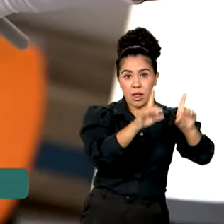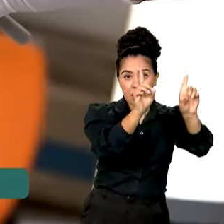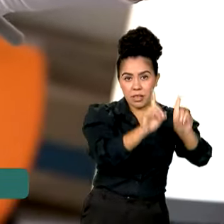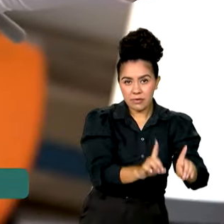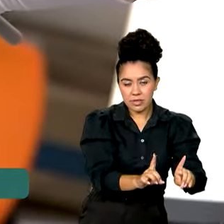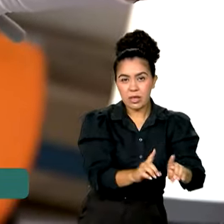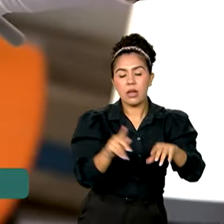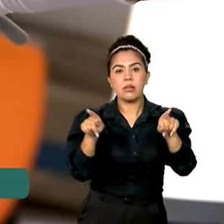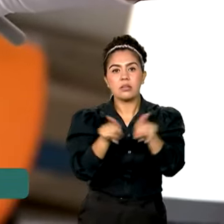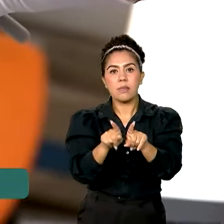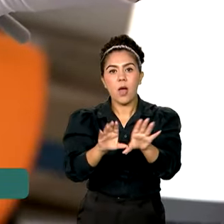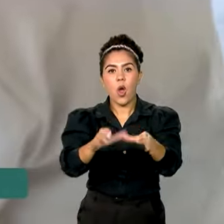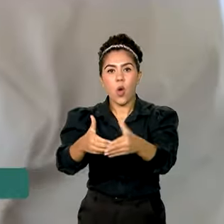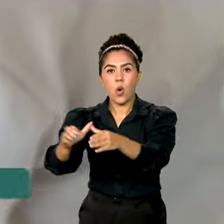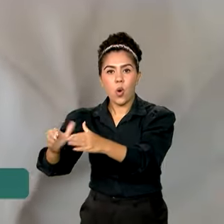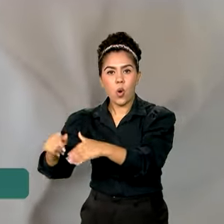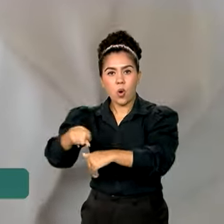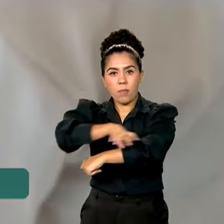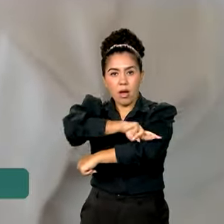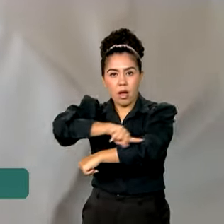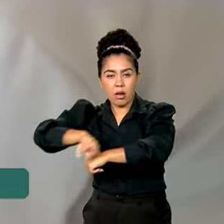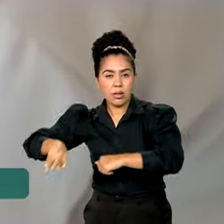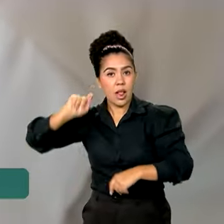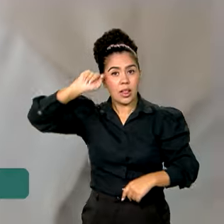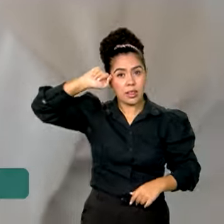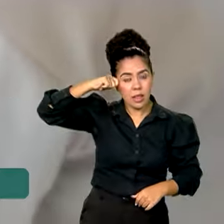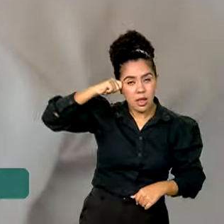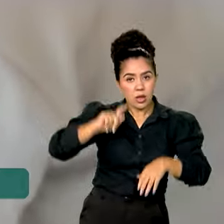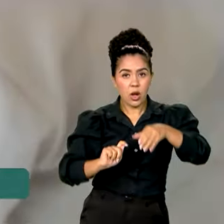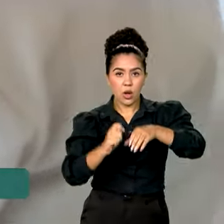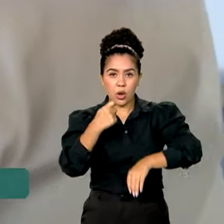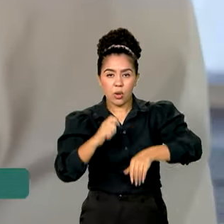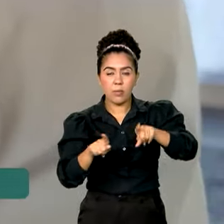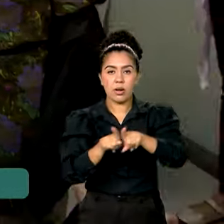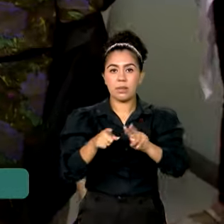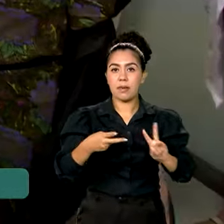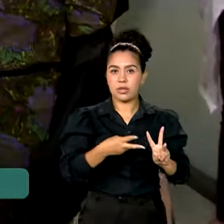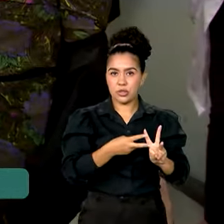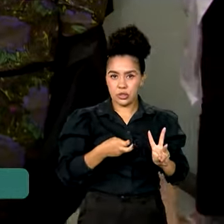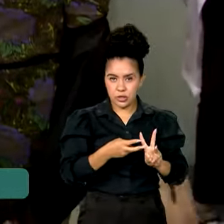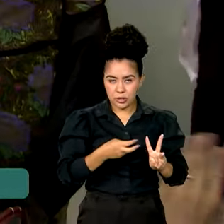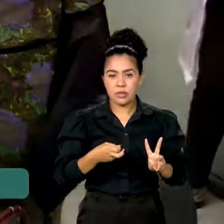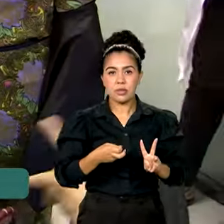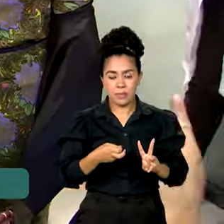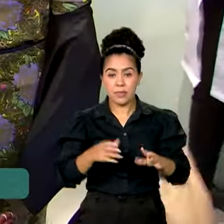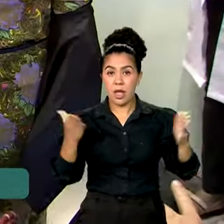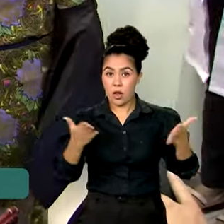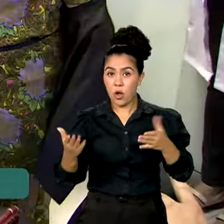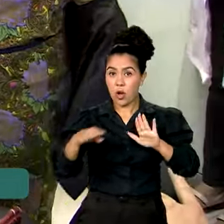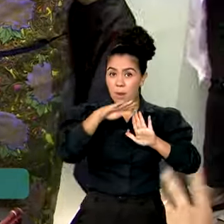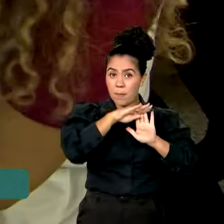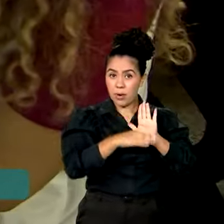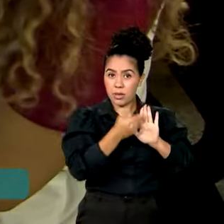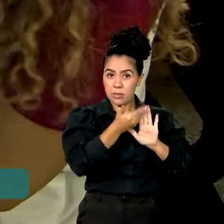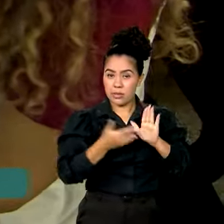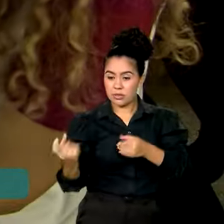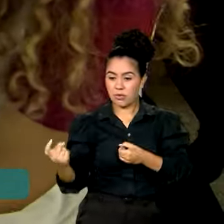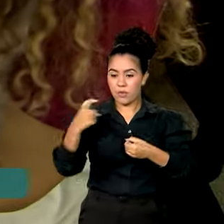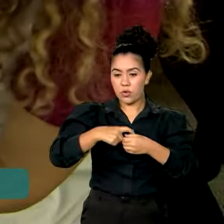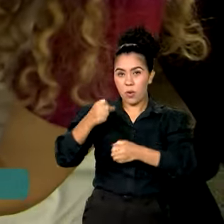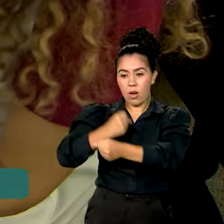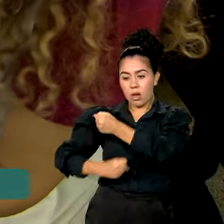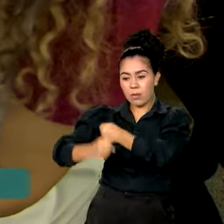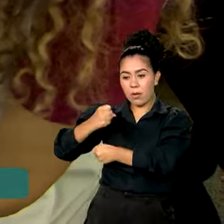e grupos étnico-raciais, como negros, quilombolas e indígenas. Com a retomada do programa em 2023,